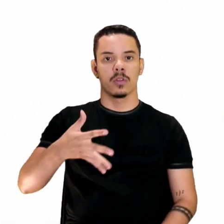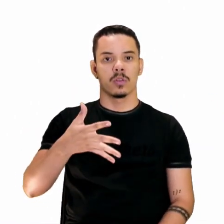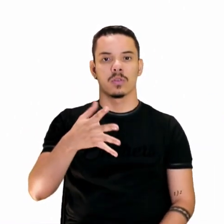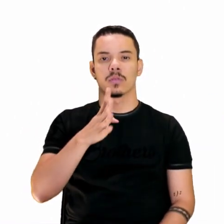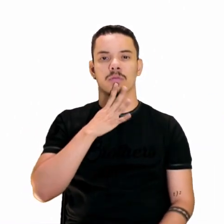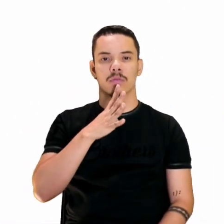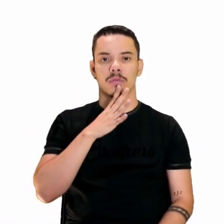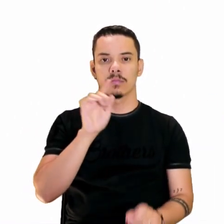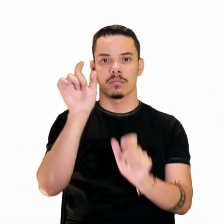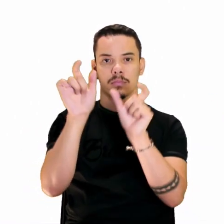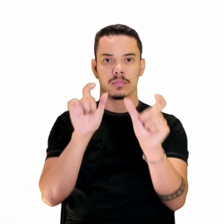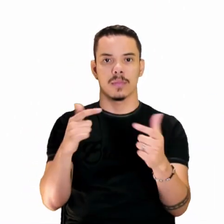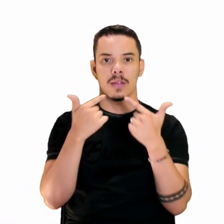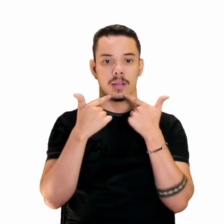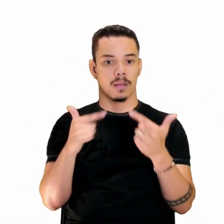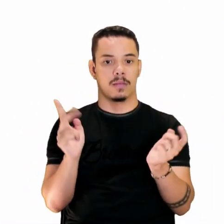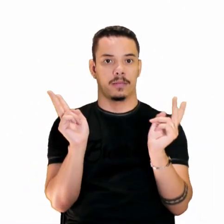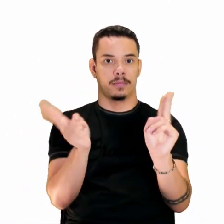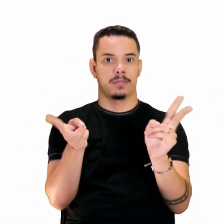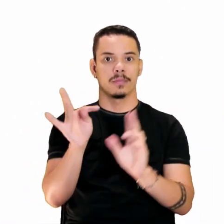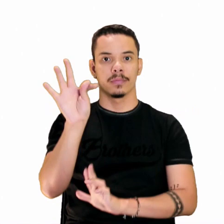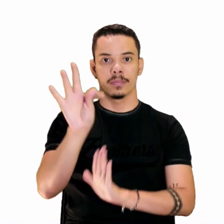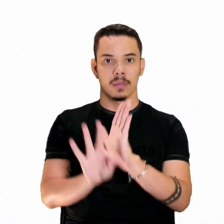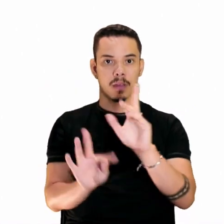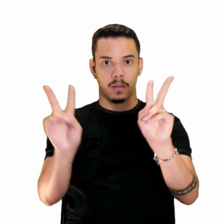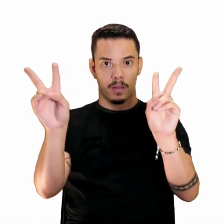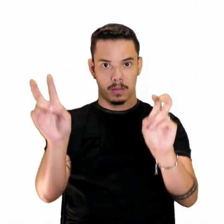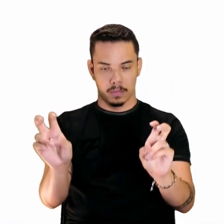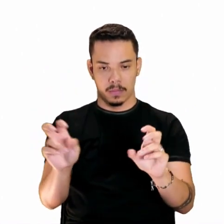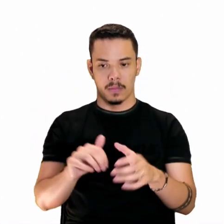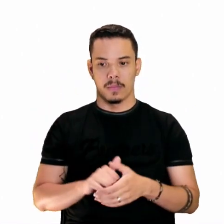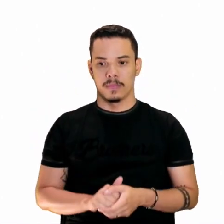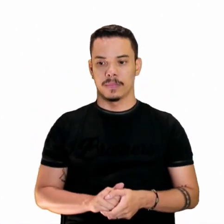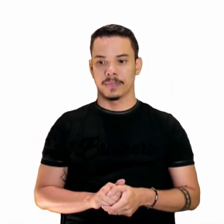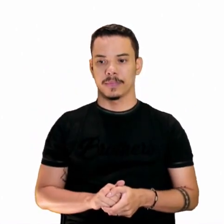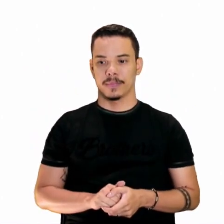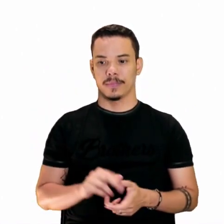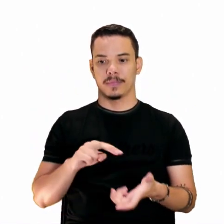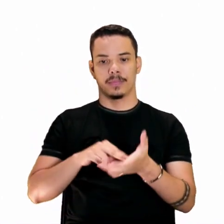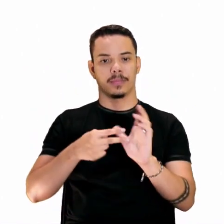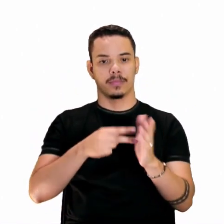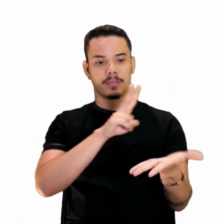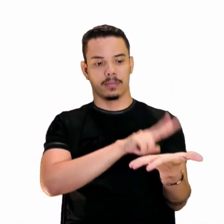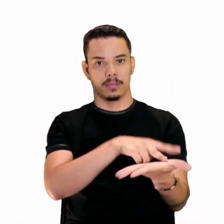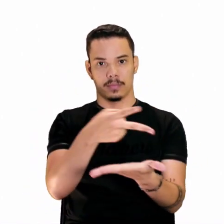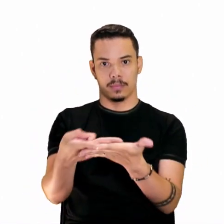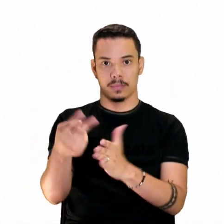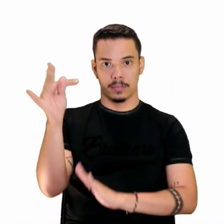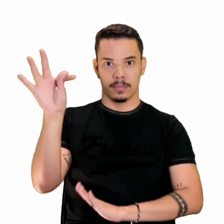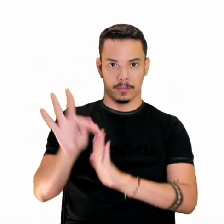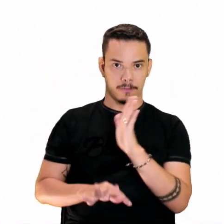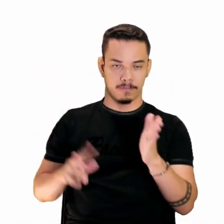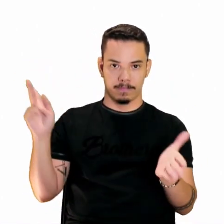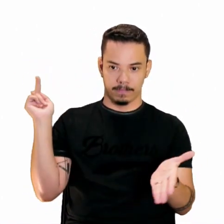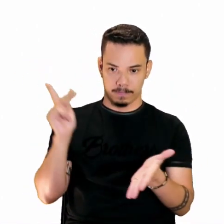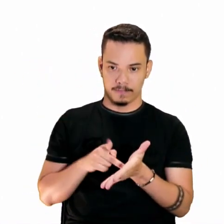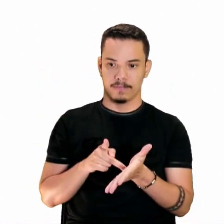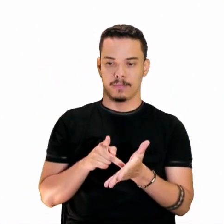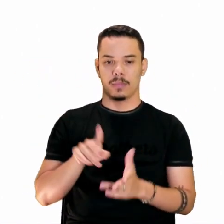com o mesmo tema. Ou seja, é falar, é transcrever o texto original